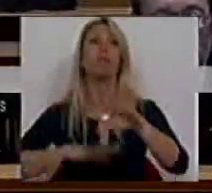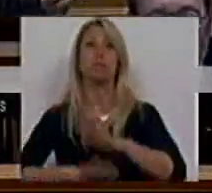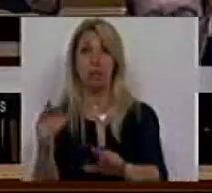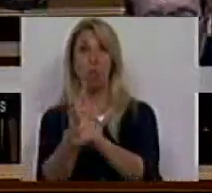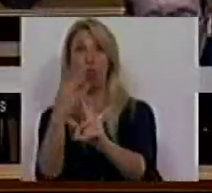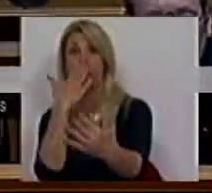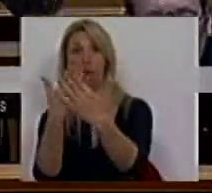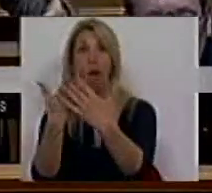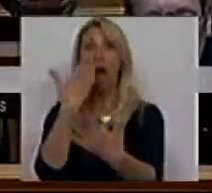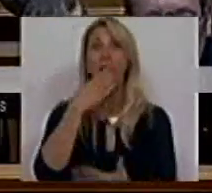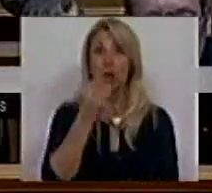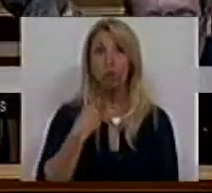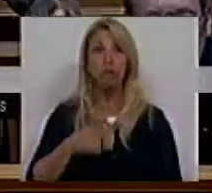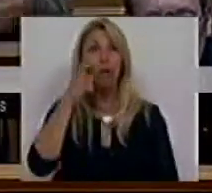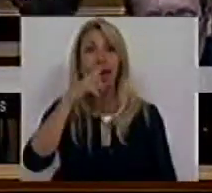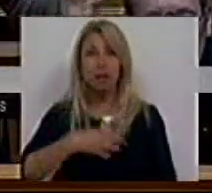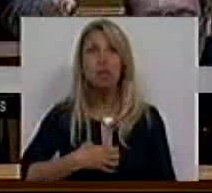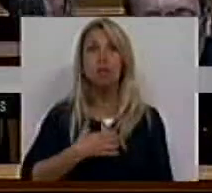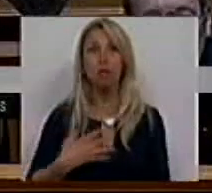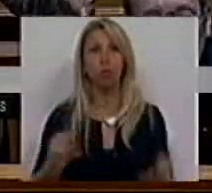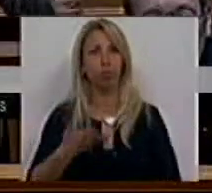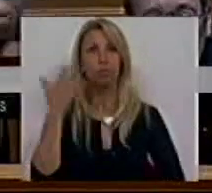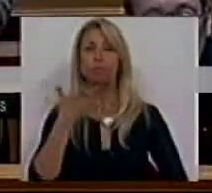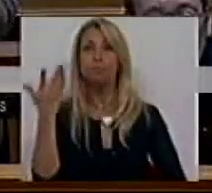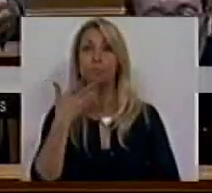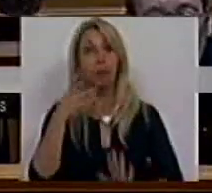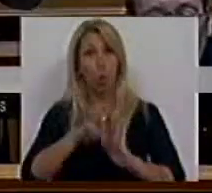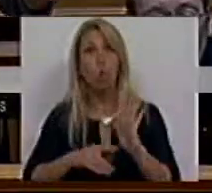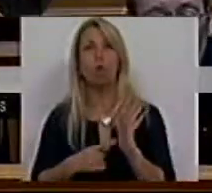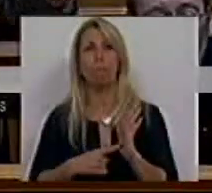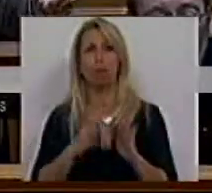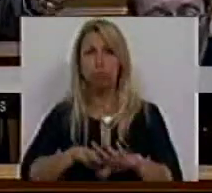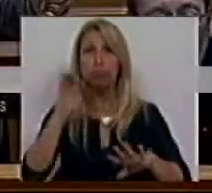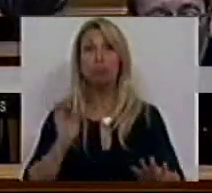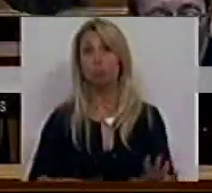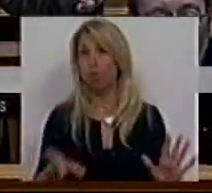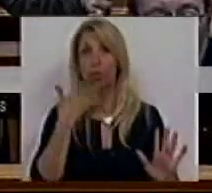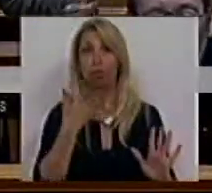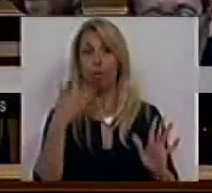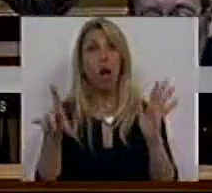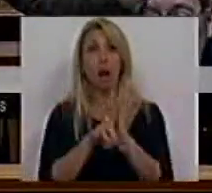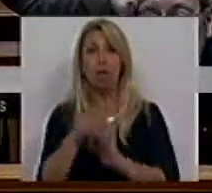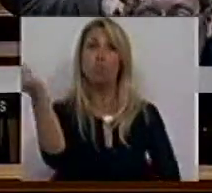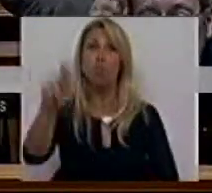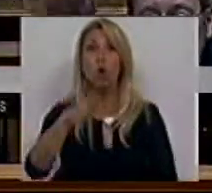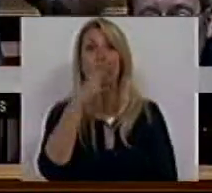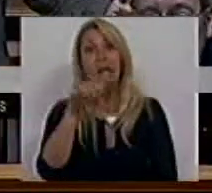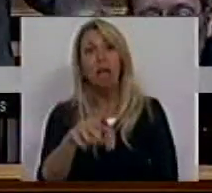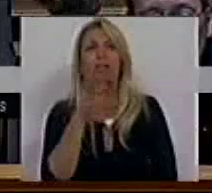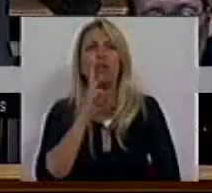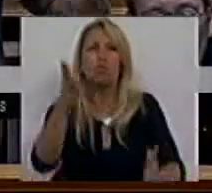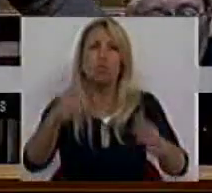estudantes, àqueles que sentiram na pele o absurdo deste regulamento, o absurdo desta legislação, chegassem aqui e dissessem, desculpem,